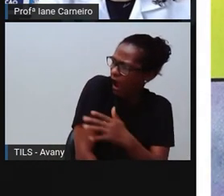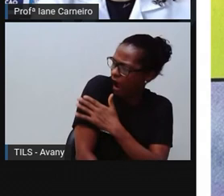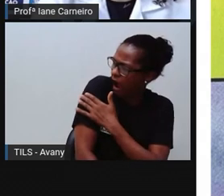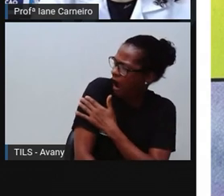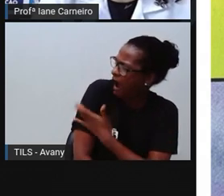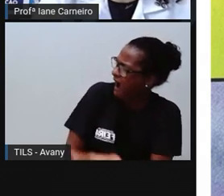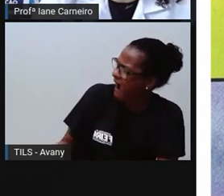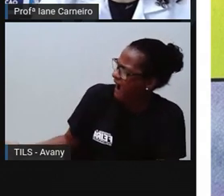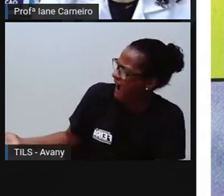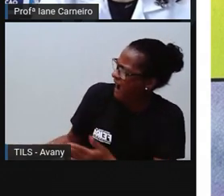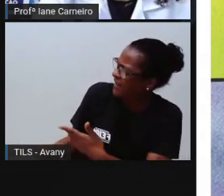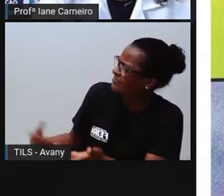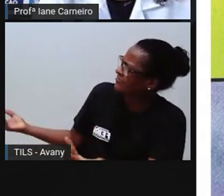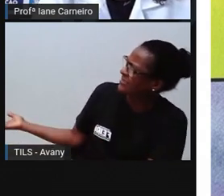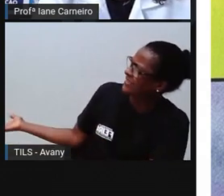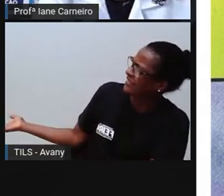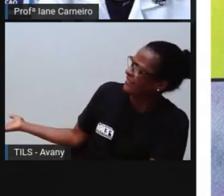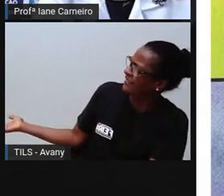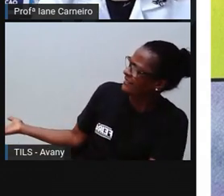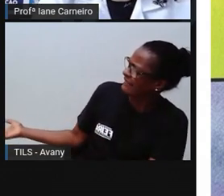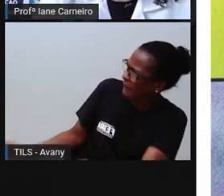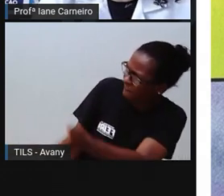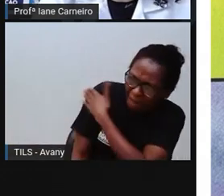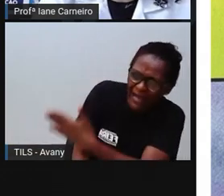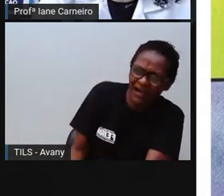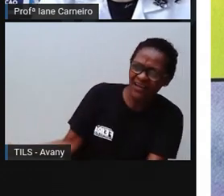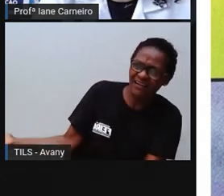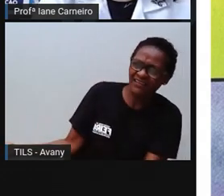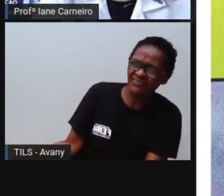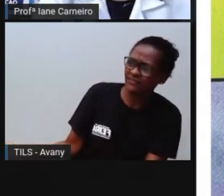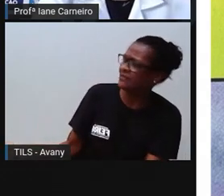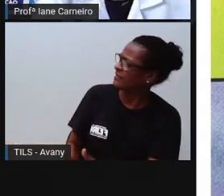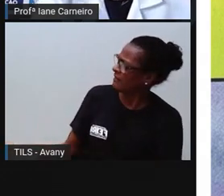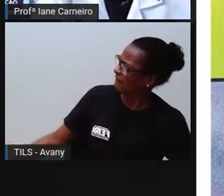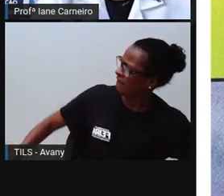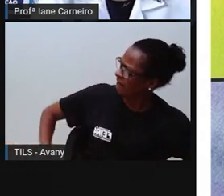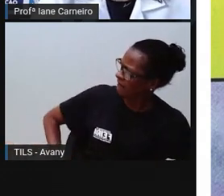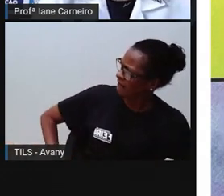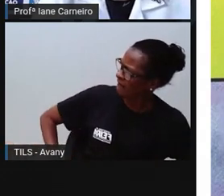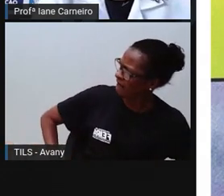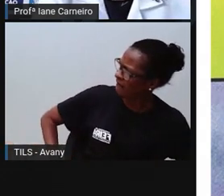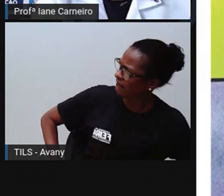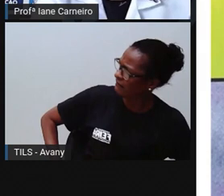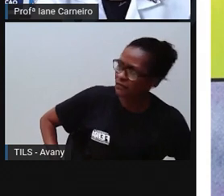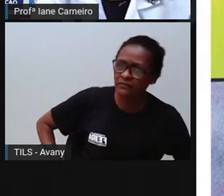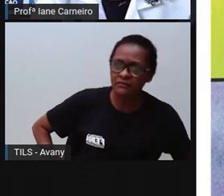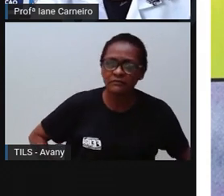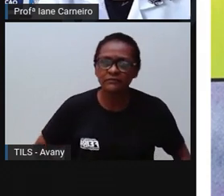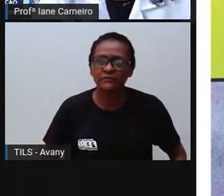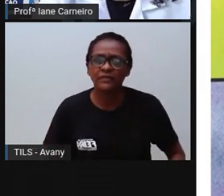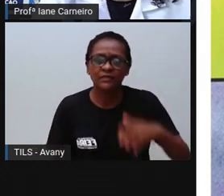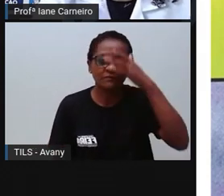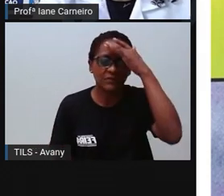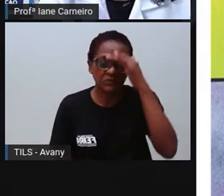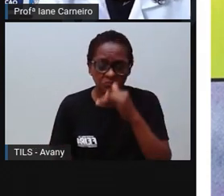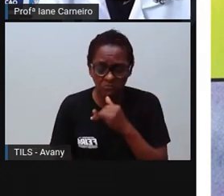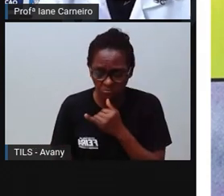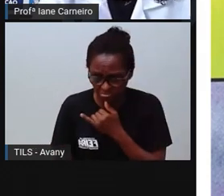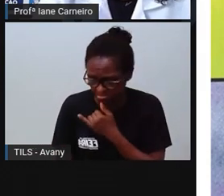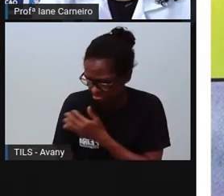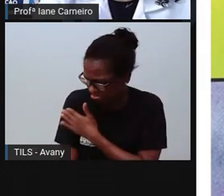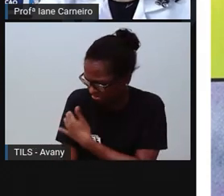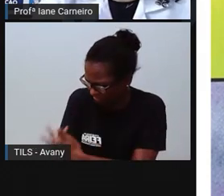Olhem pro rostinho dela. Vocês acham que ela tá feliz? Não, né? Ela tá triste, chorando,